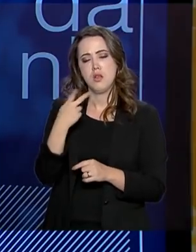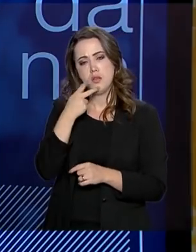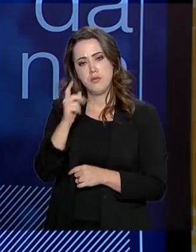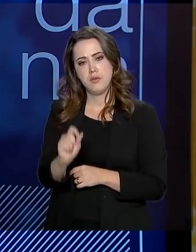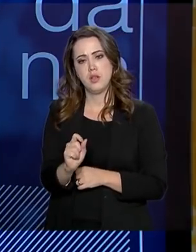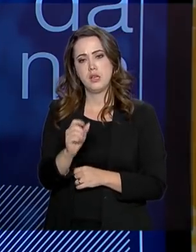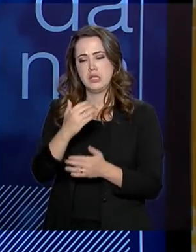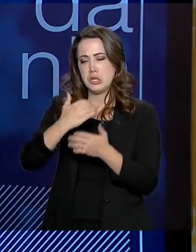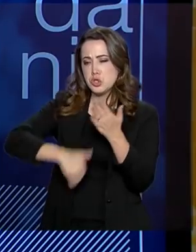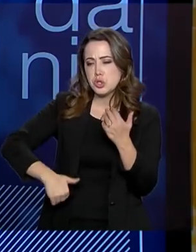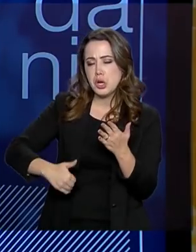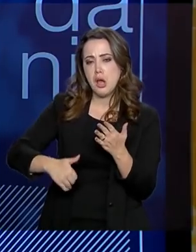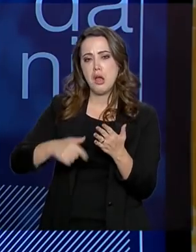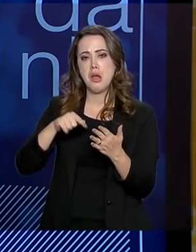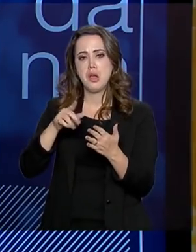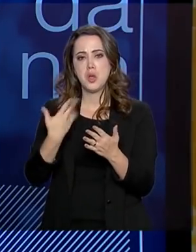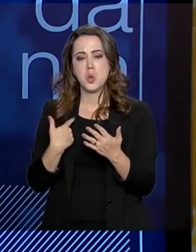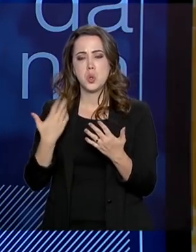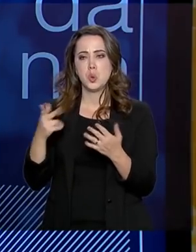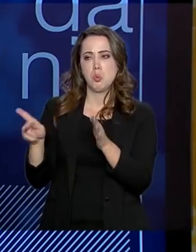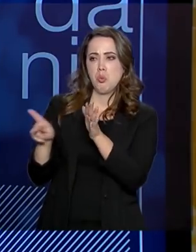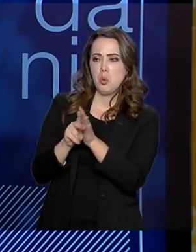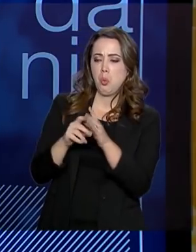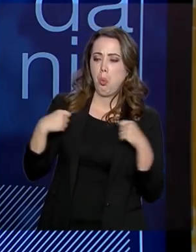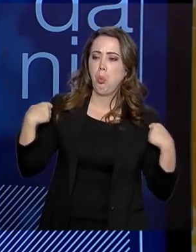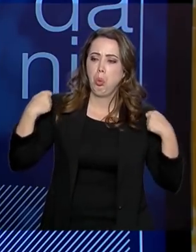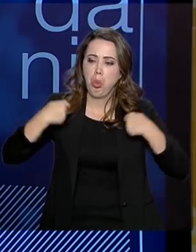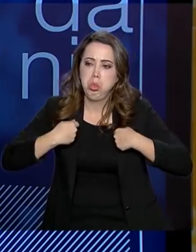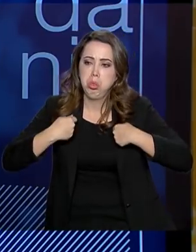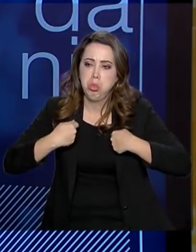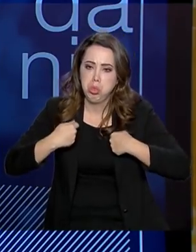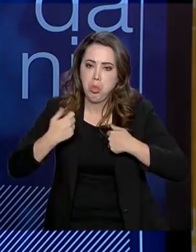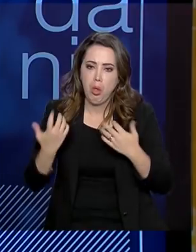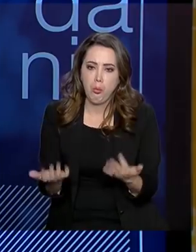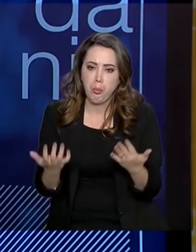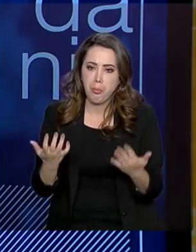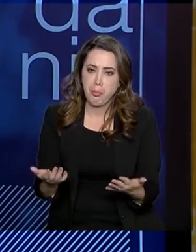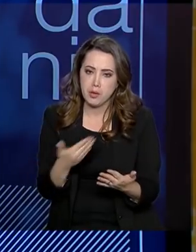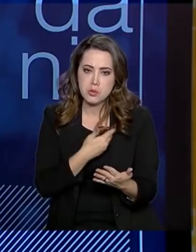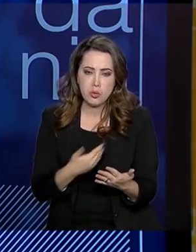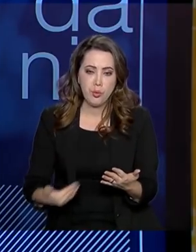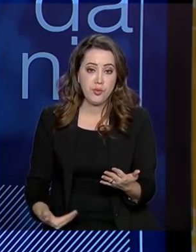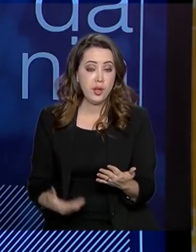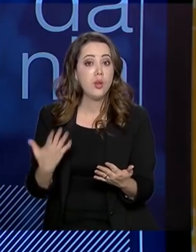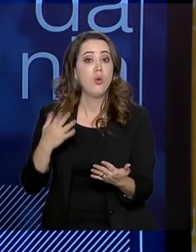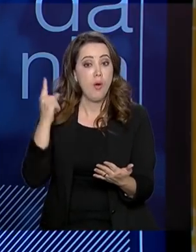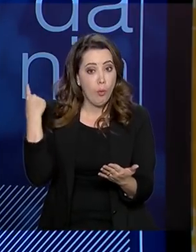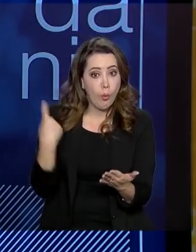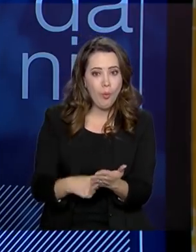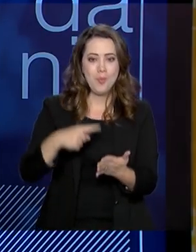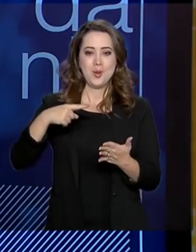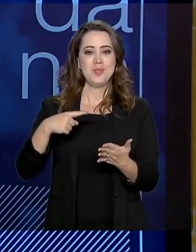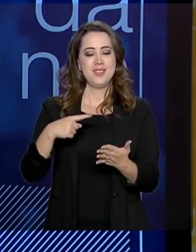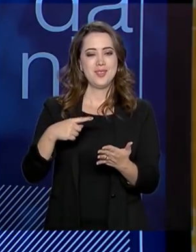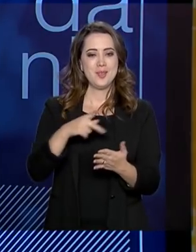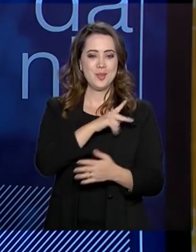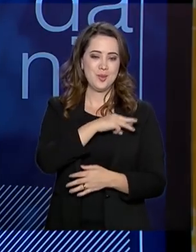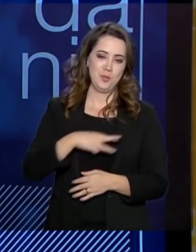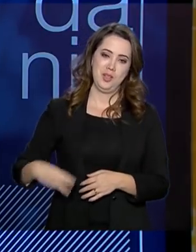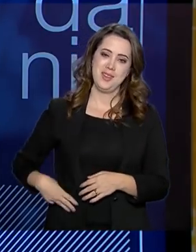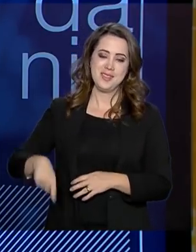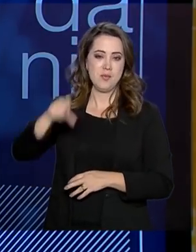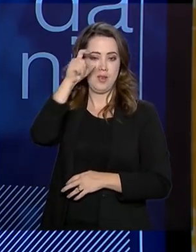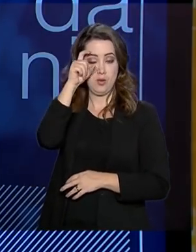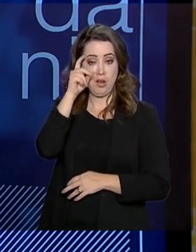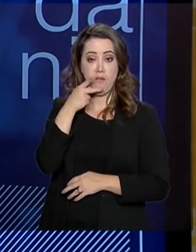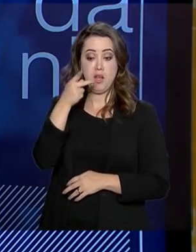disse que queria tirar das costas do brasileiro e do empresário o peso do governo, é um compromisso do ministro Paulo Guedes, quando disse